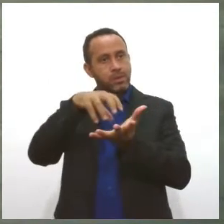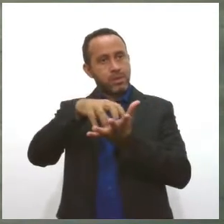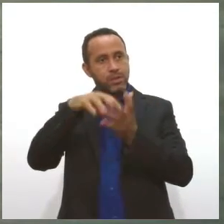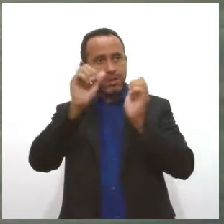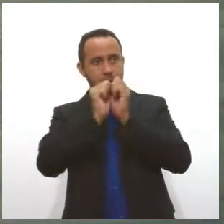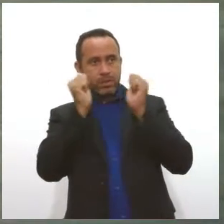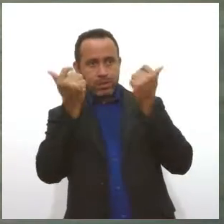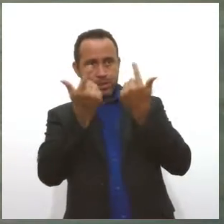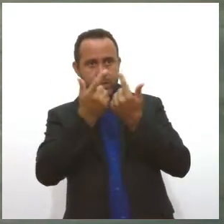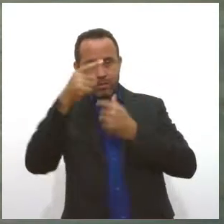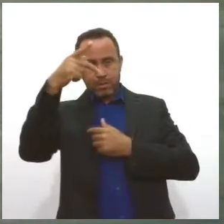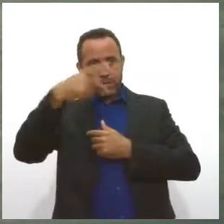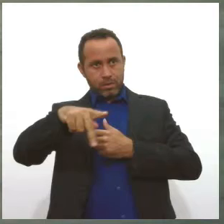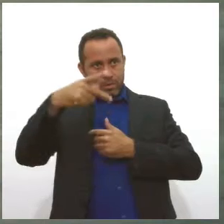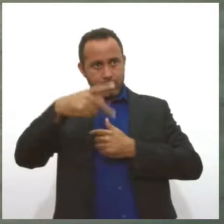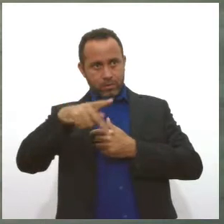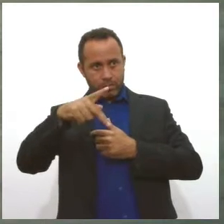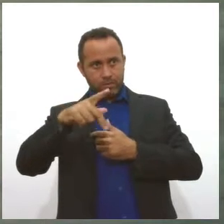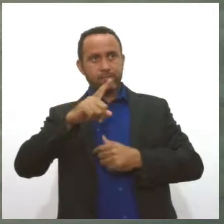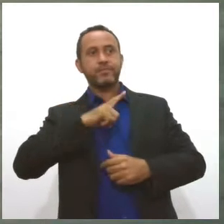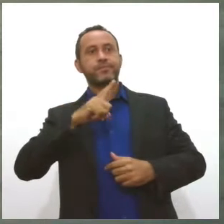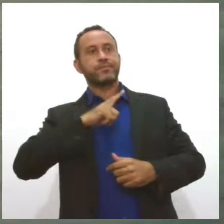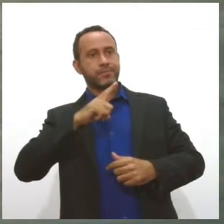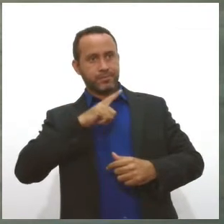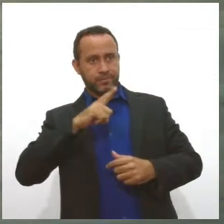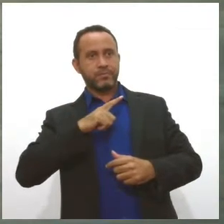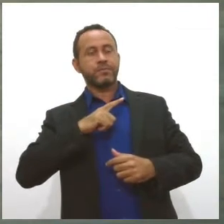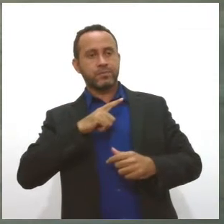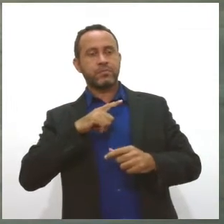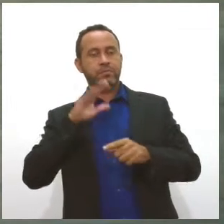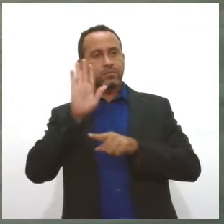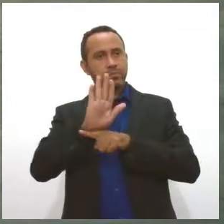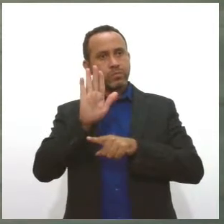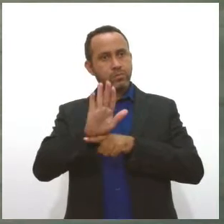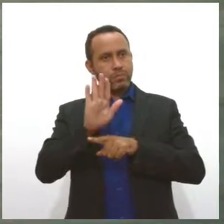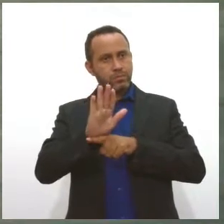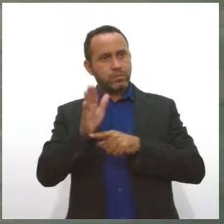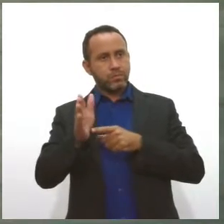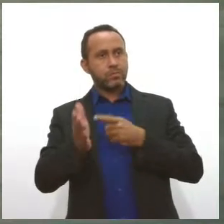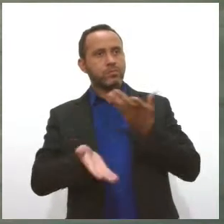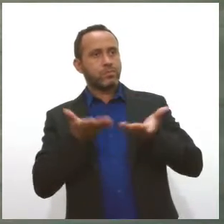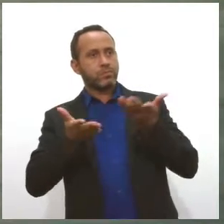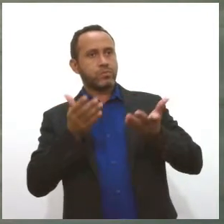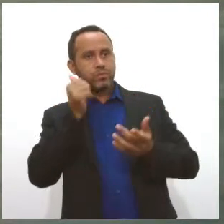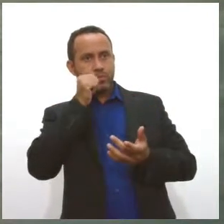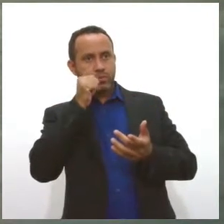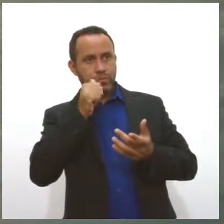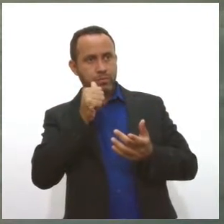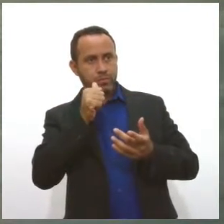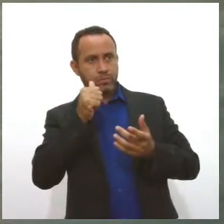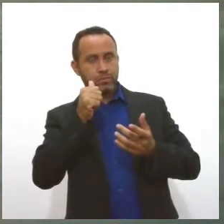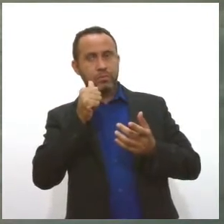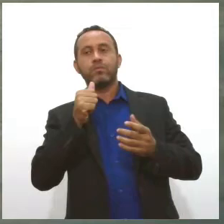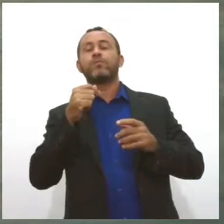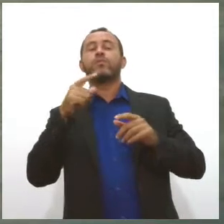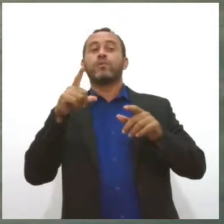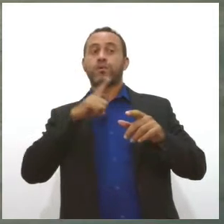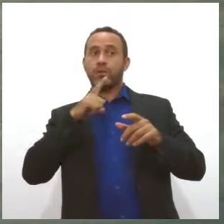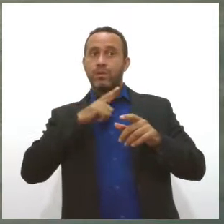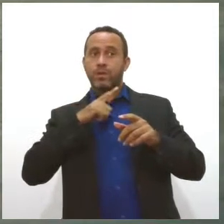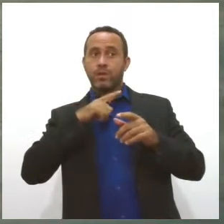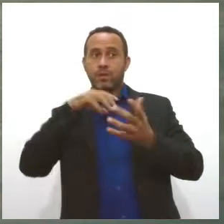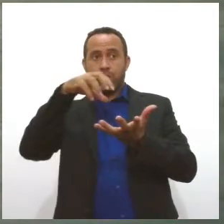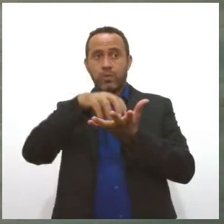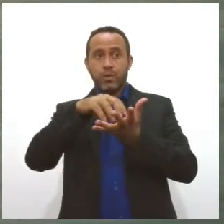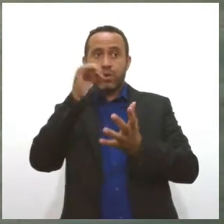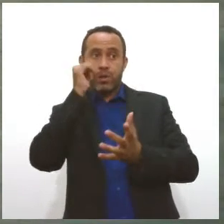da Casa Legislativa, que tem aí à sua frente a deputada Joré de Reis. Então, a Procuradoria da Mulher, ela está